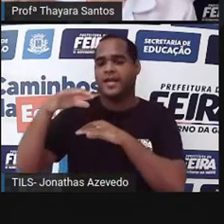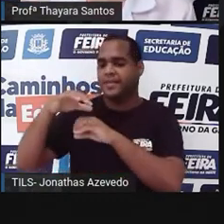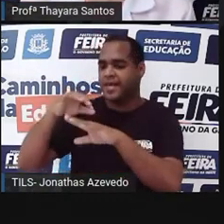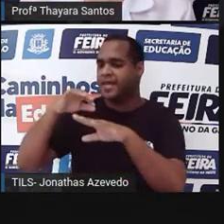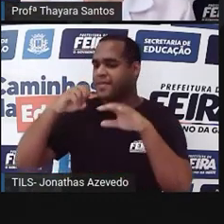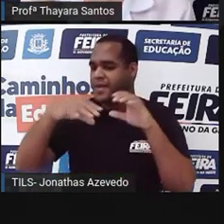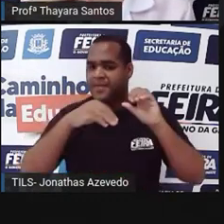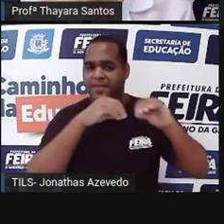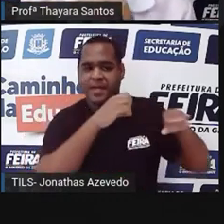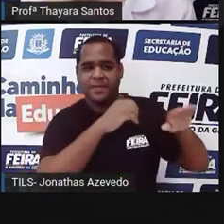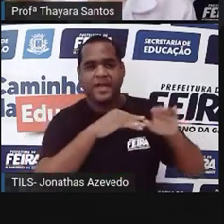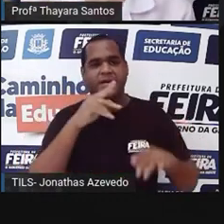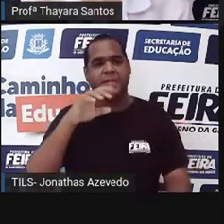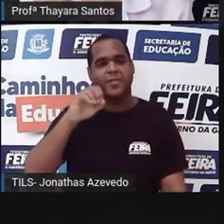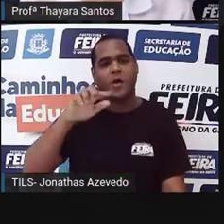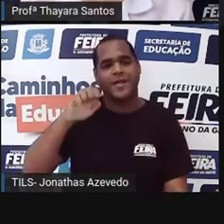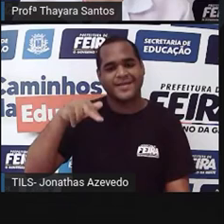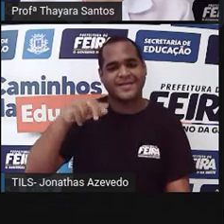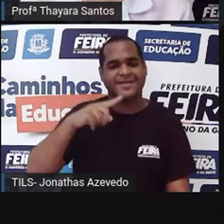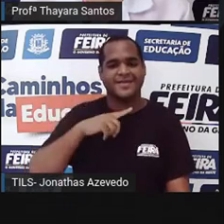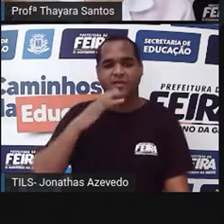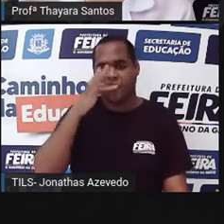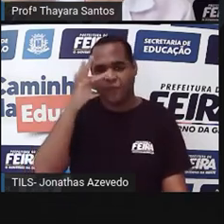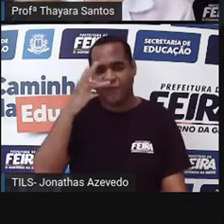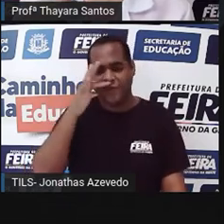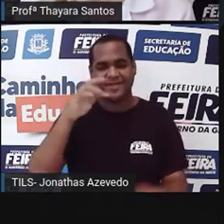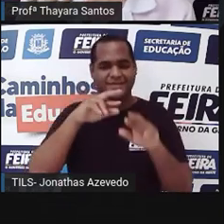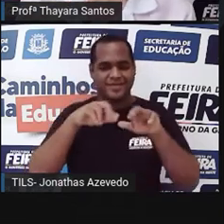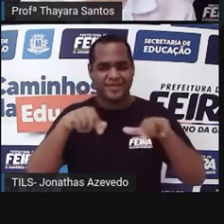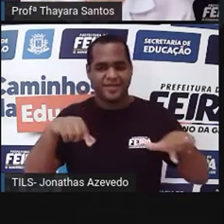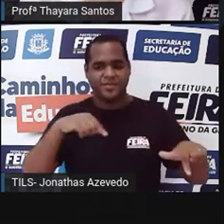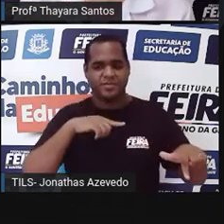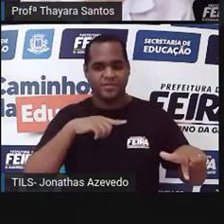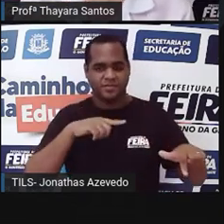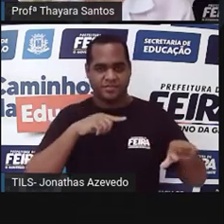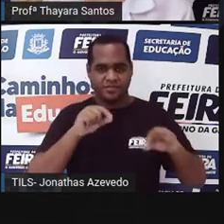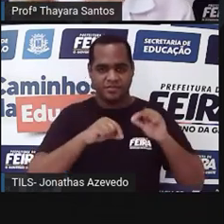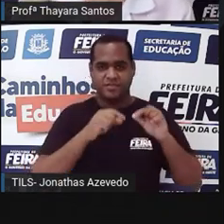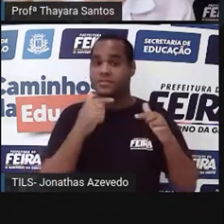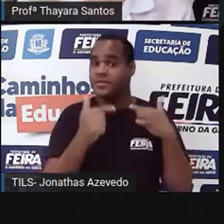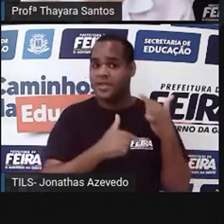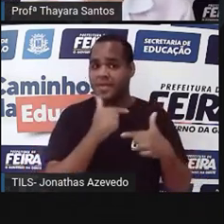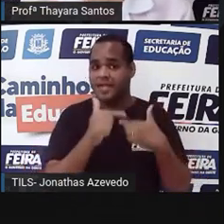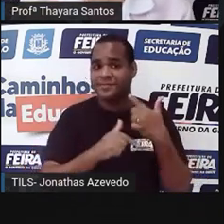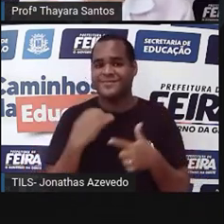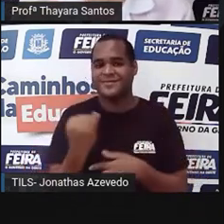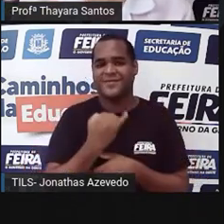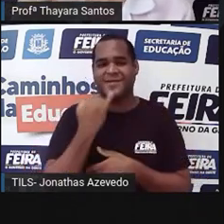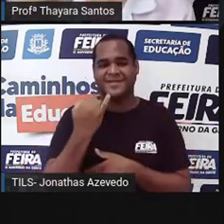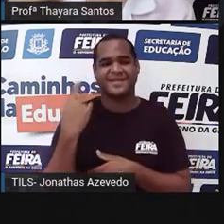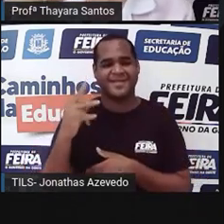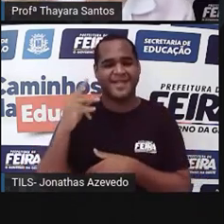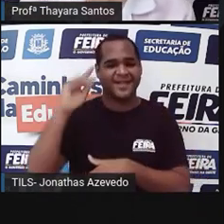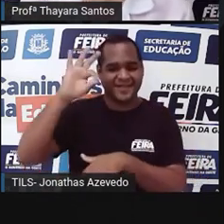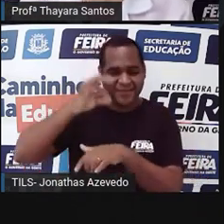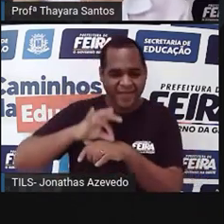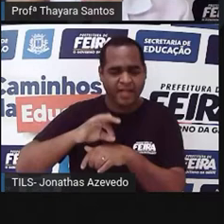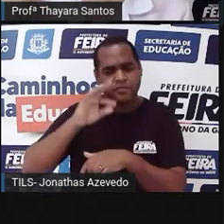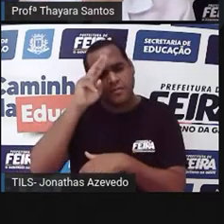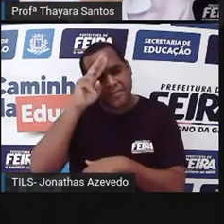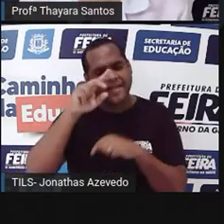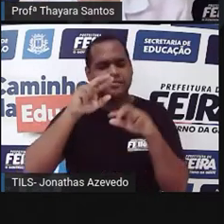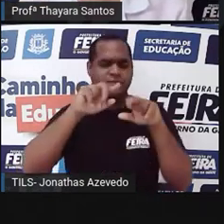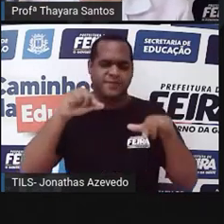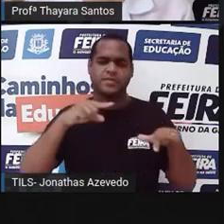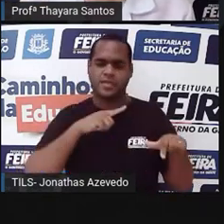esse grão de pólen entre as flores. Esse é o trabalho dele, né? Não é porque ele quer, ele